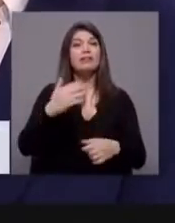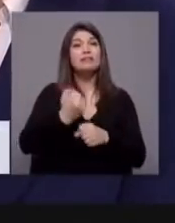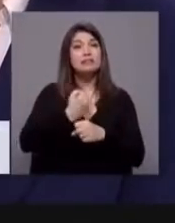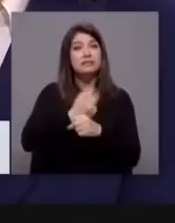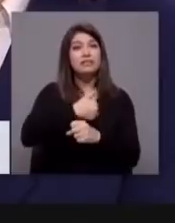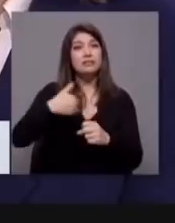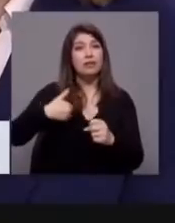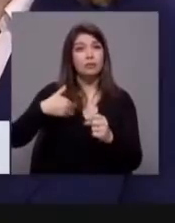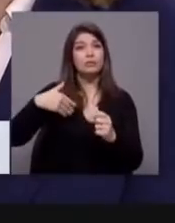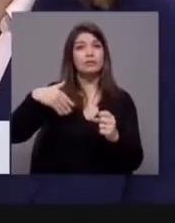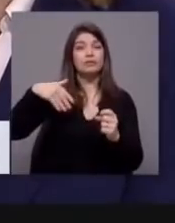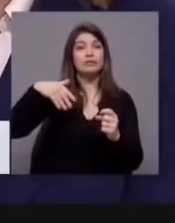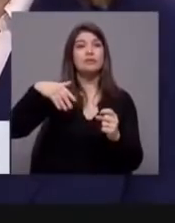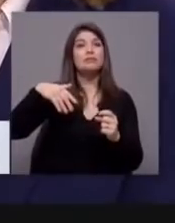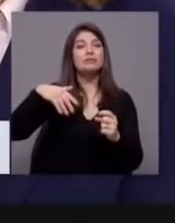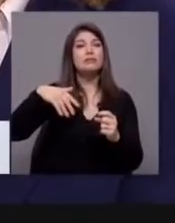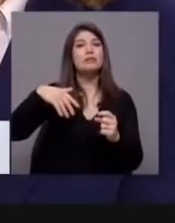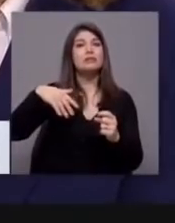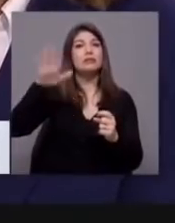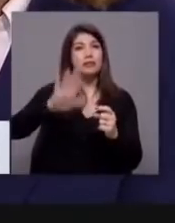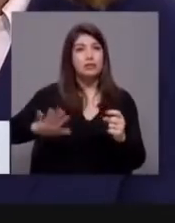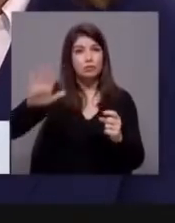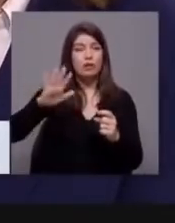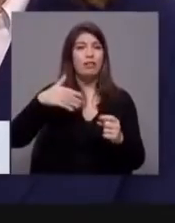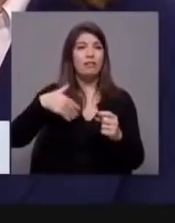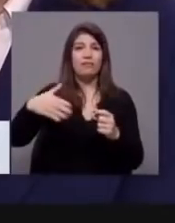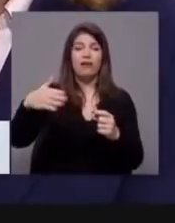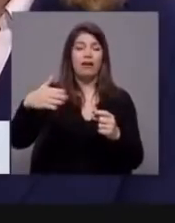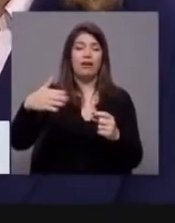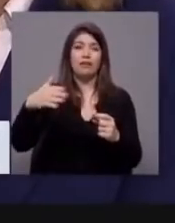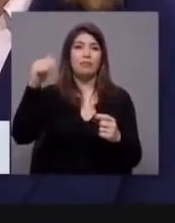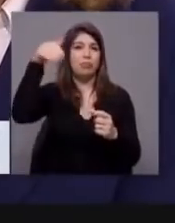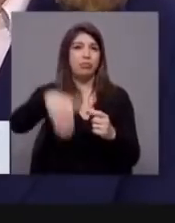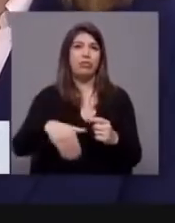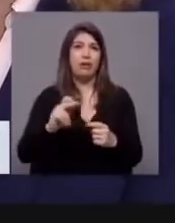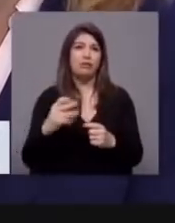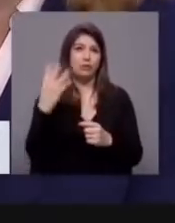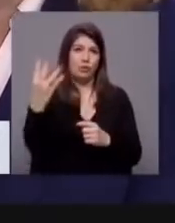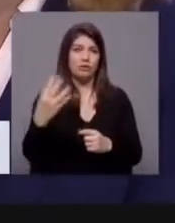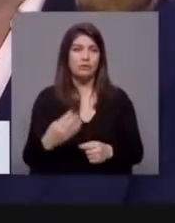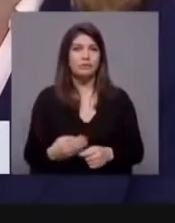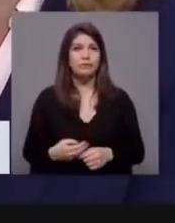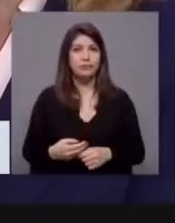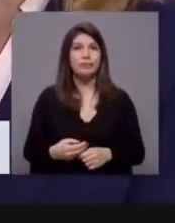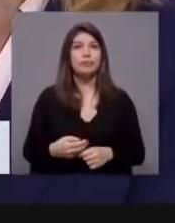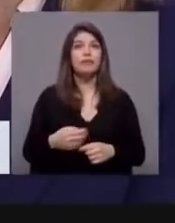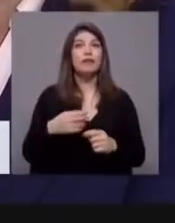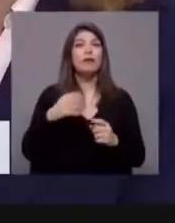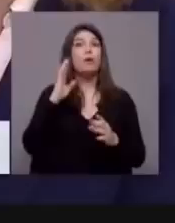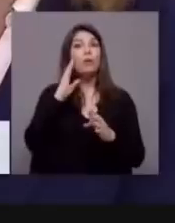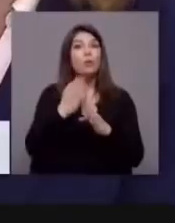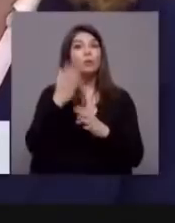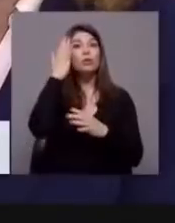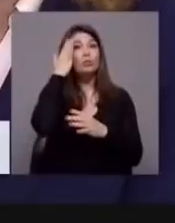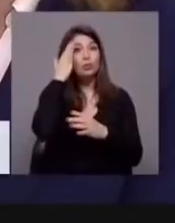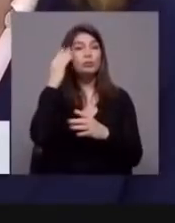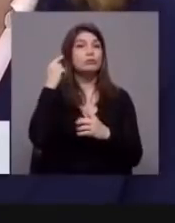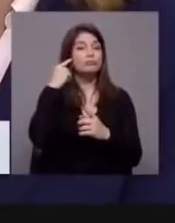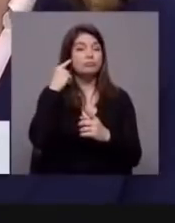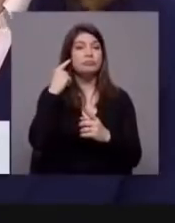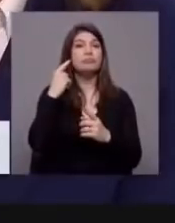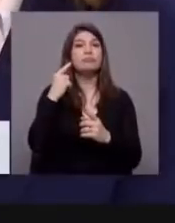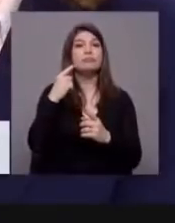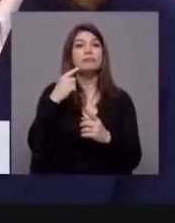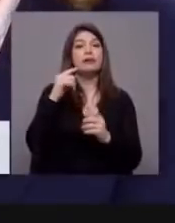estará moribundo daqui a 4 anos. Nós temos neste momento menos médicos, ou tínhamos no final do ano passado os últimos números que são conhecidos,